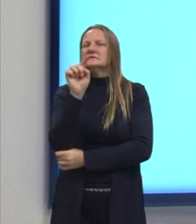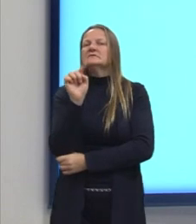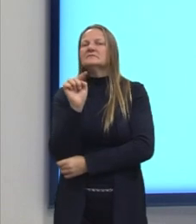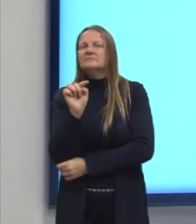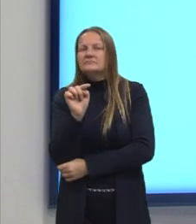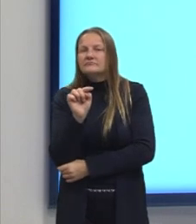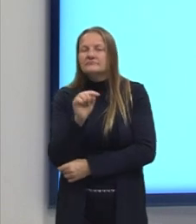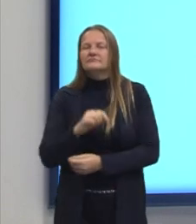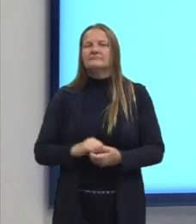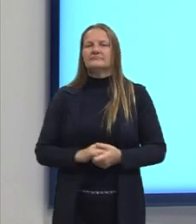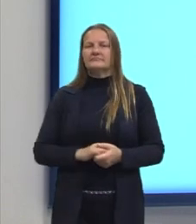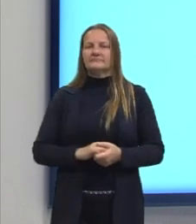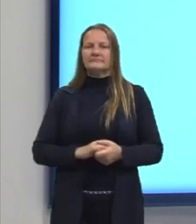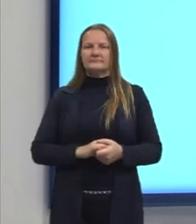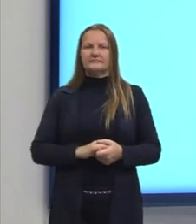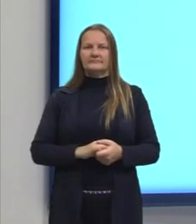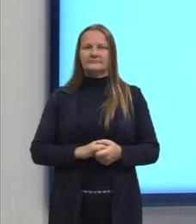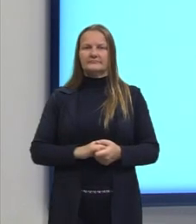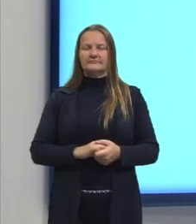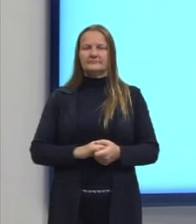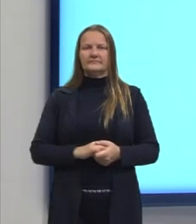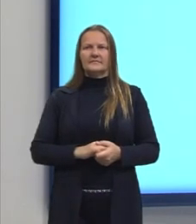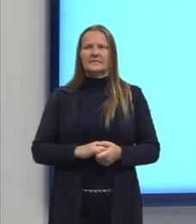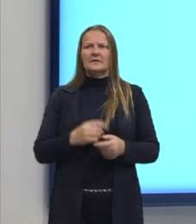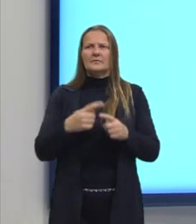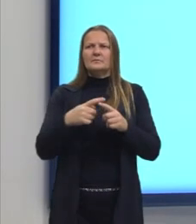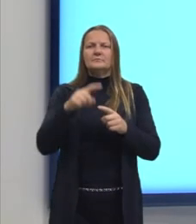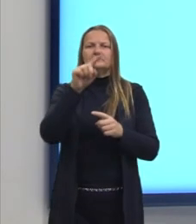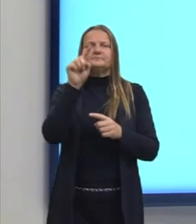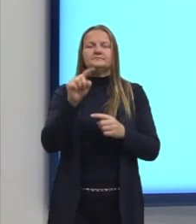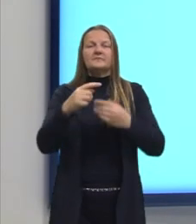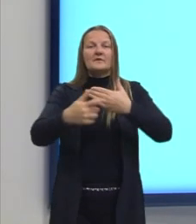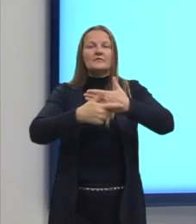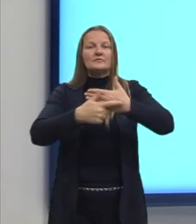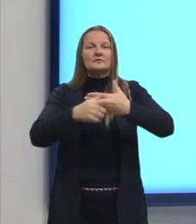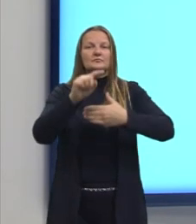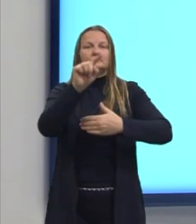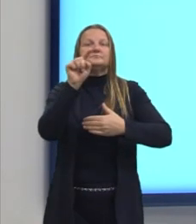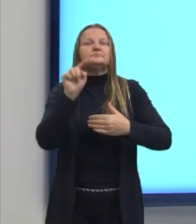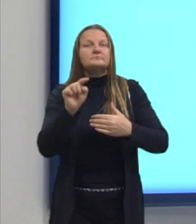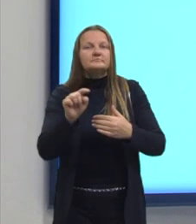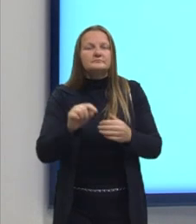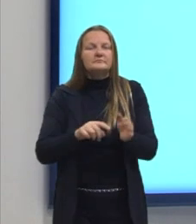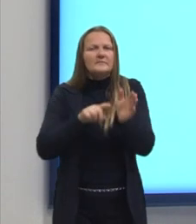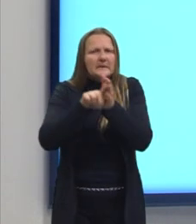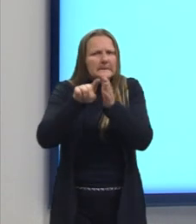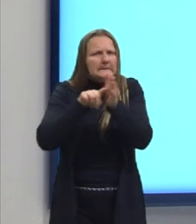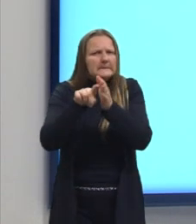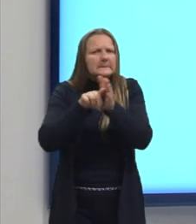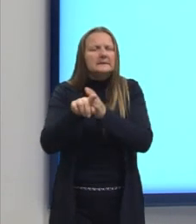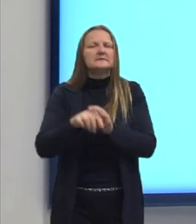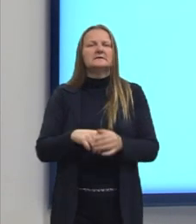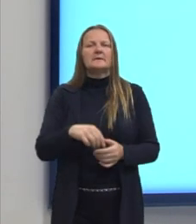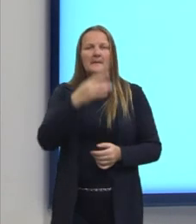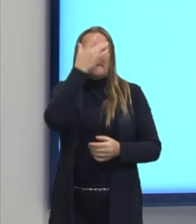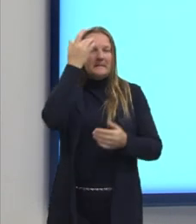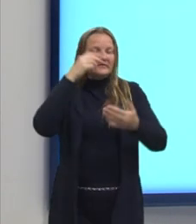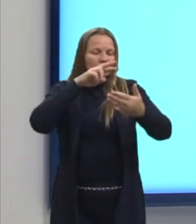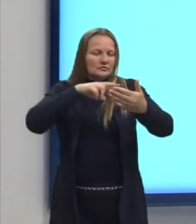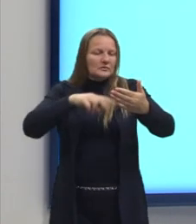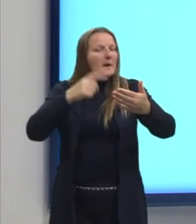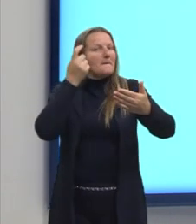questão ali, uso dessa interrogação, tem duas funções. A primeira, fazer com que o leitor